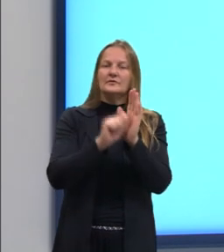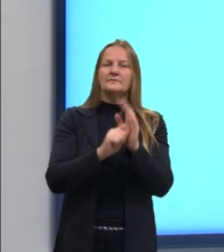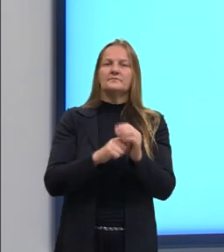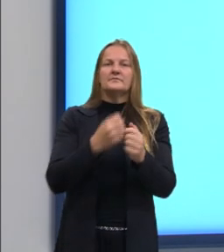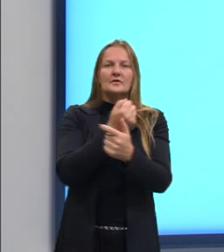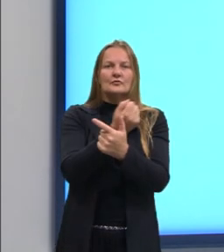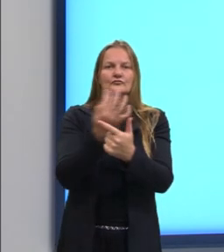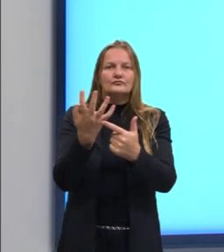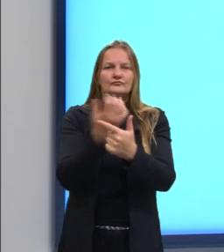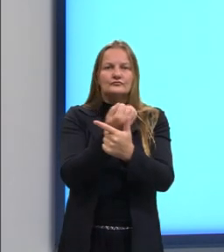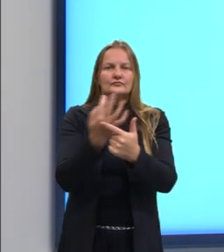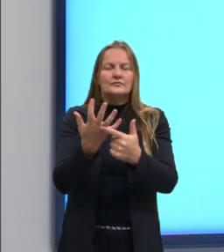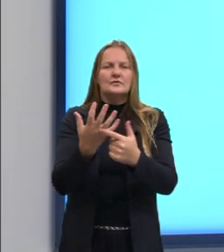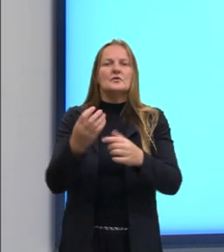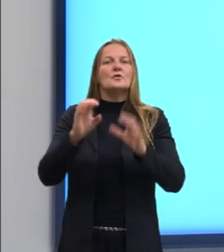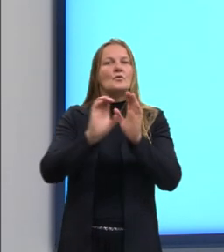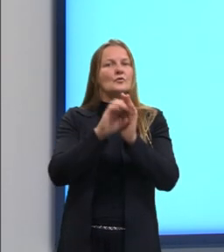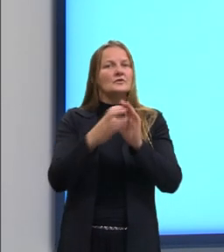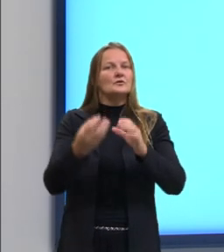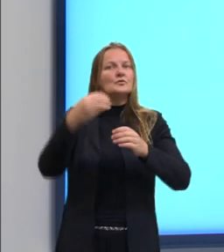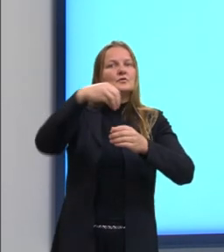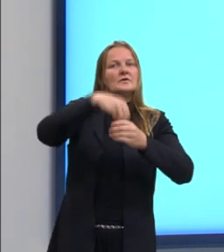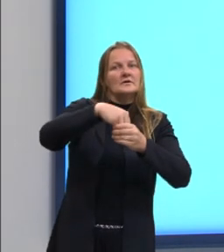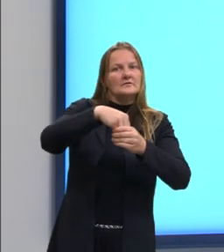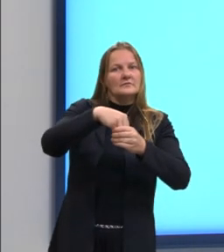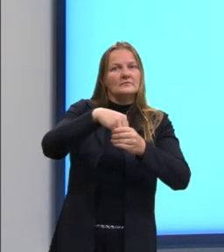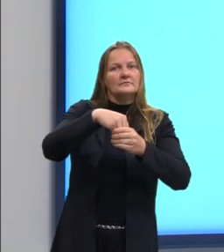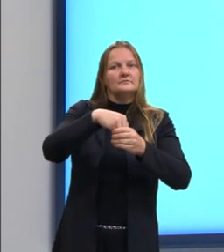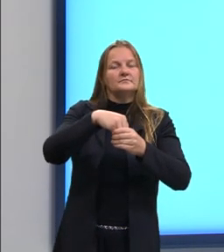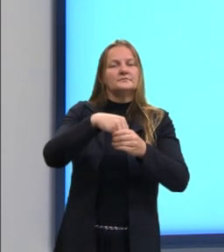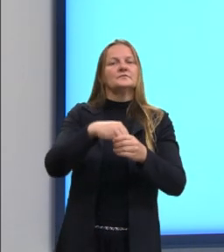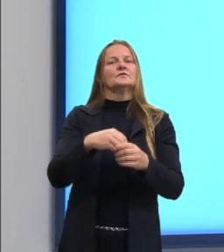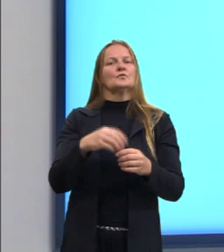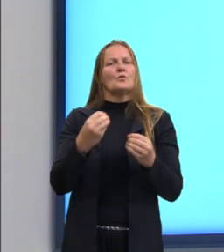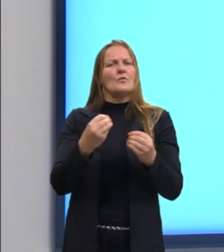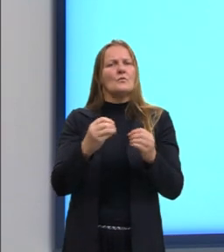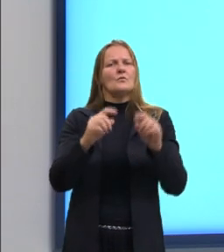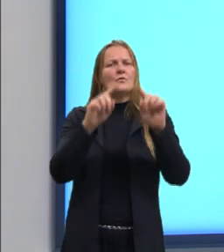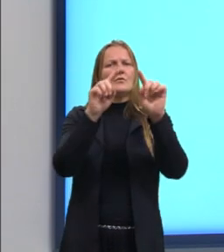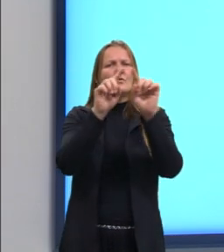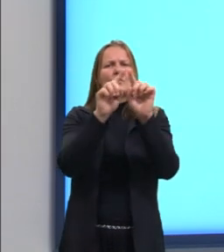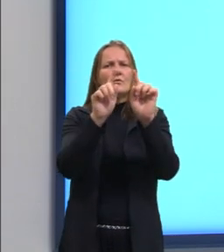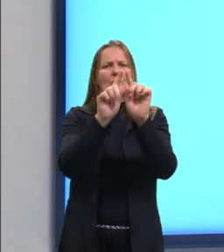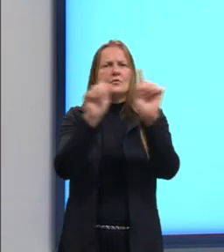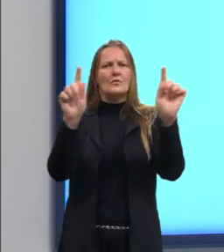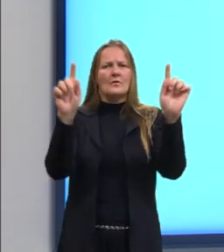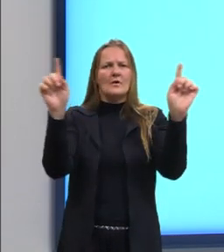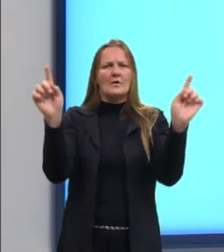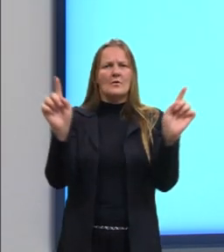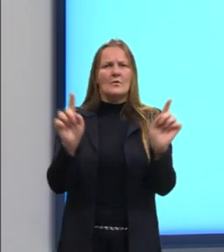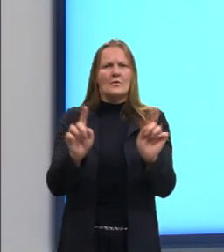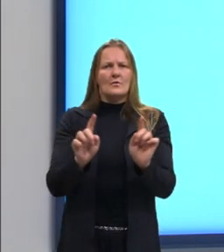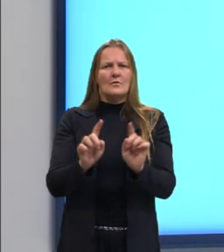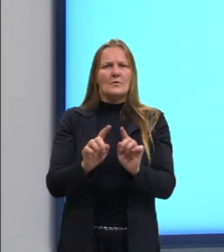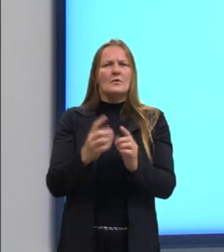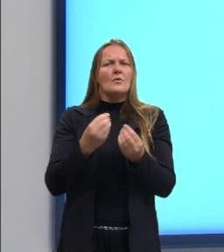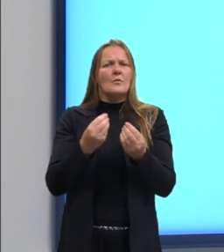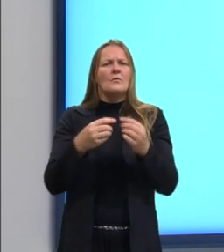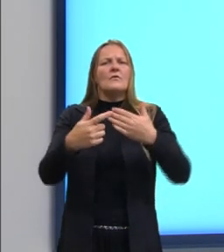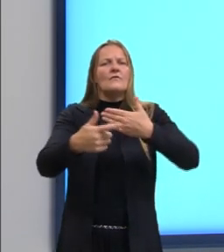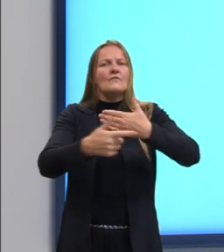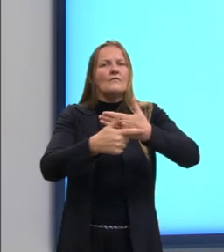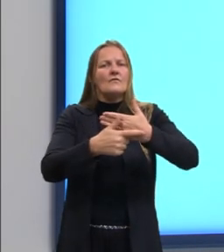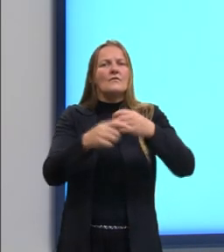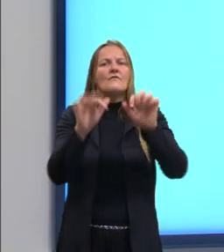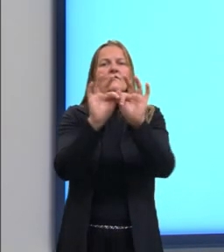para a matemática, como funções e inequações. Funções, vocês estudaram